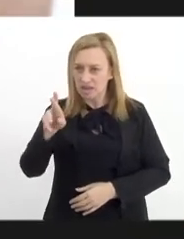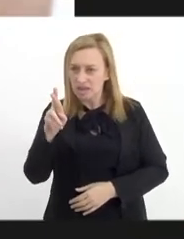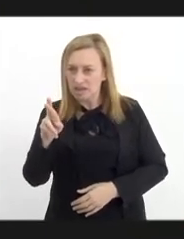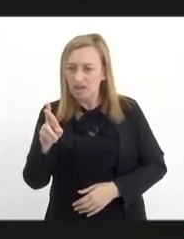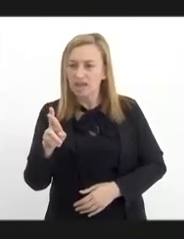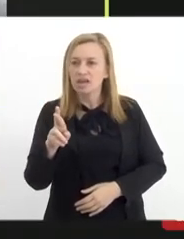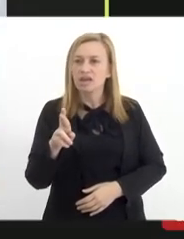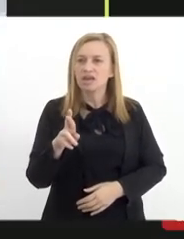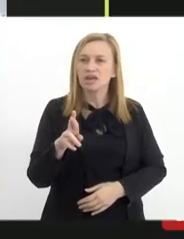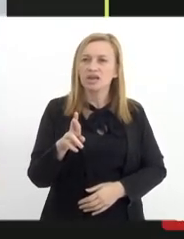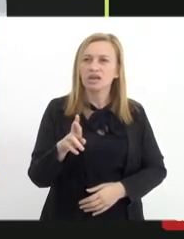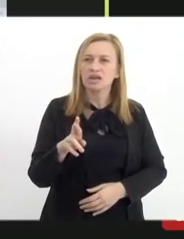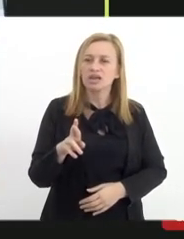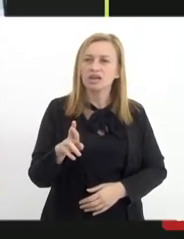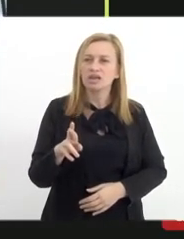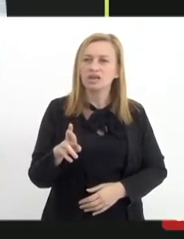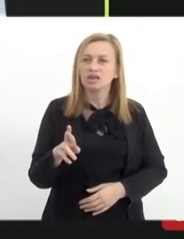presença.